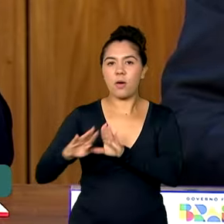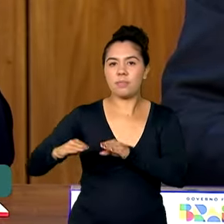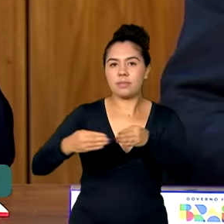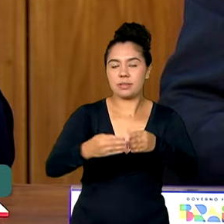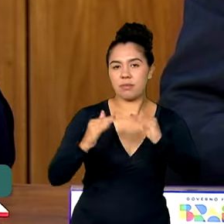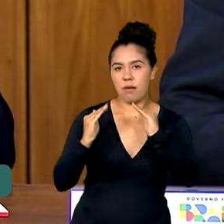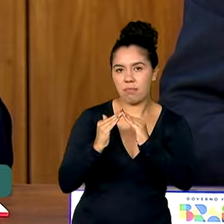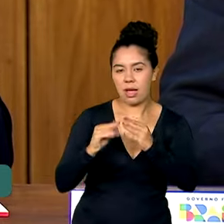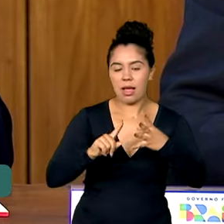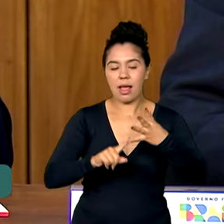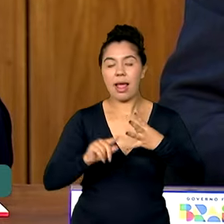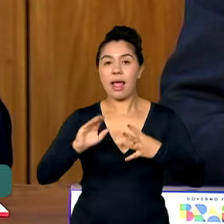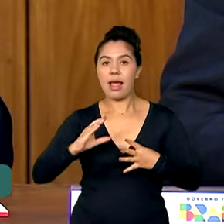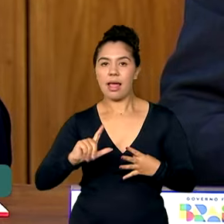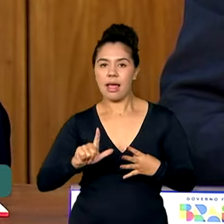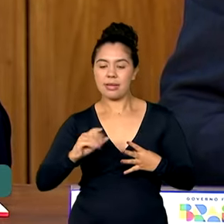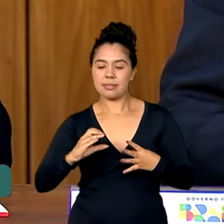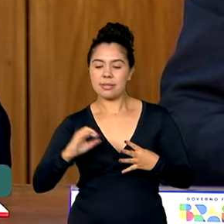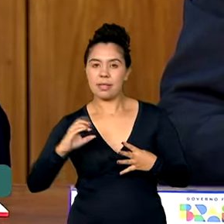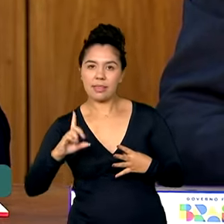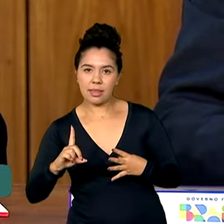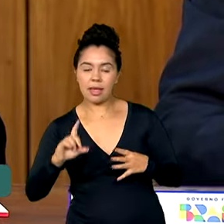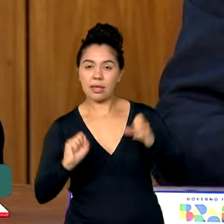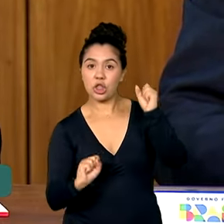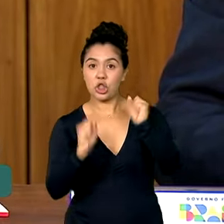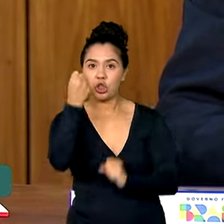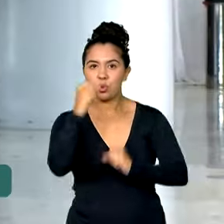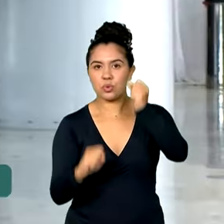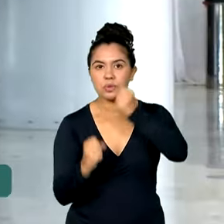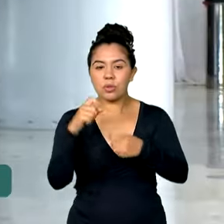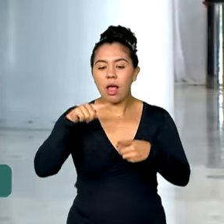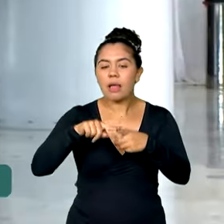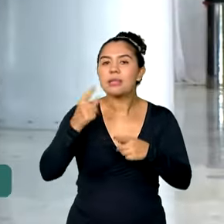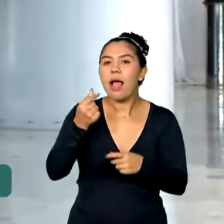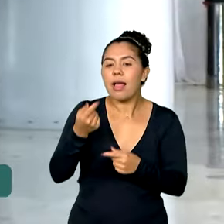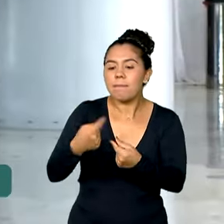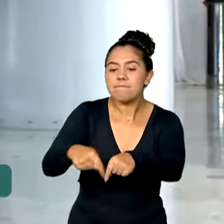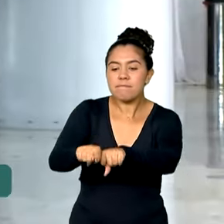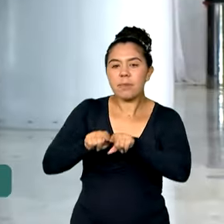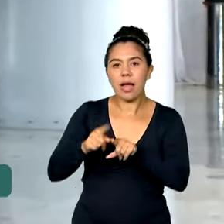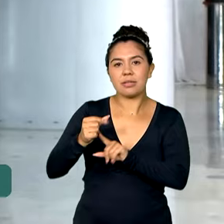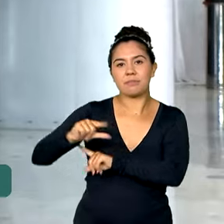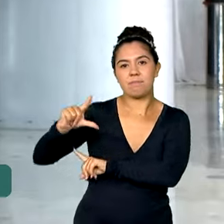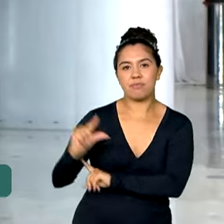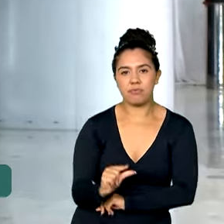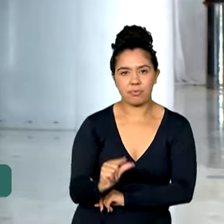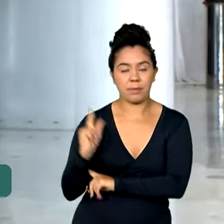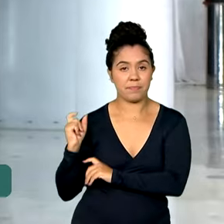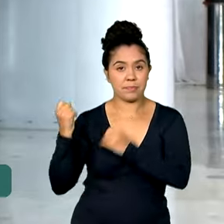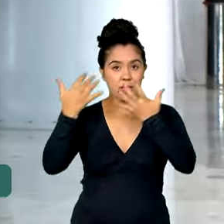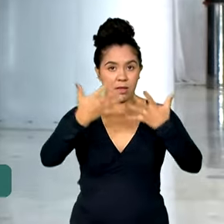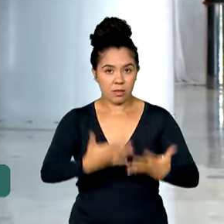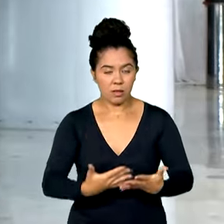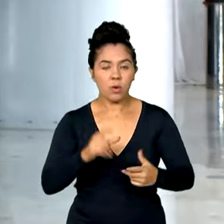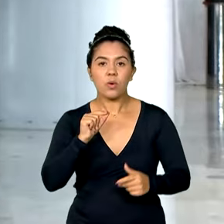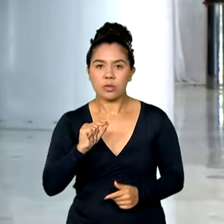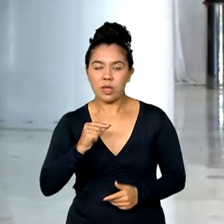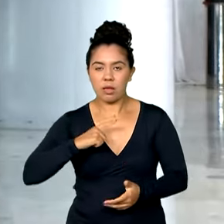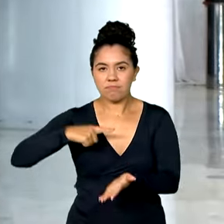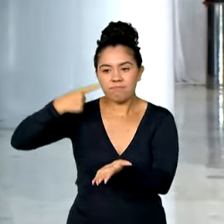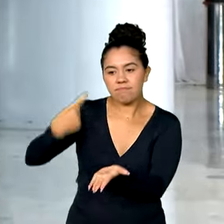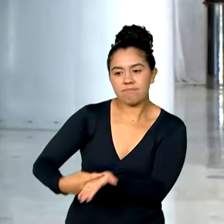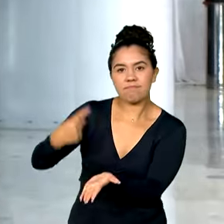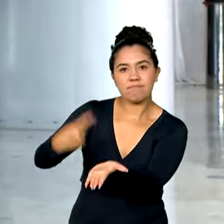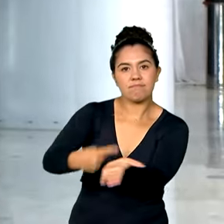LCD para indústria. É crédito mais barato. Os convênios firmados vão permitir a promoção dos negócios